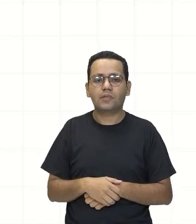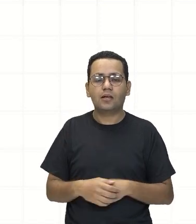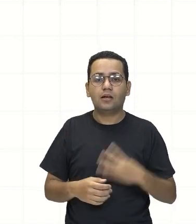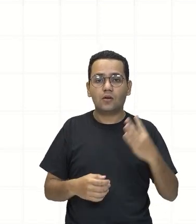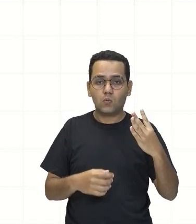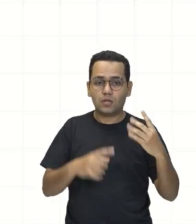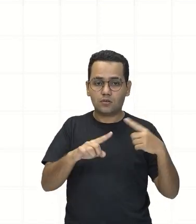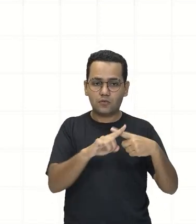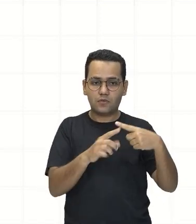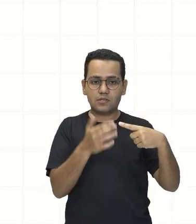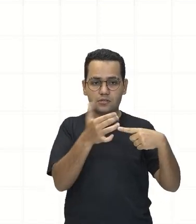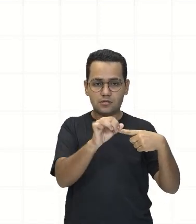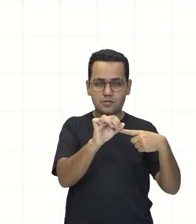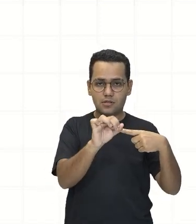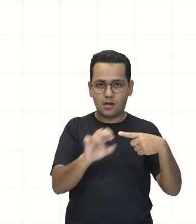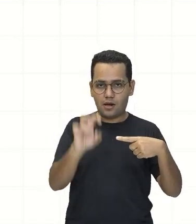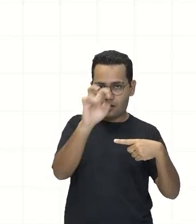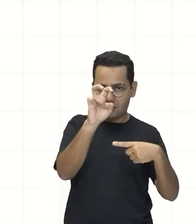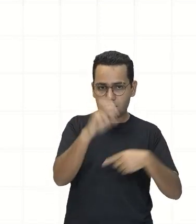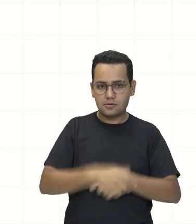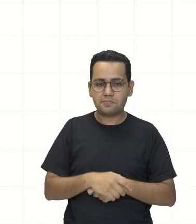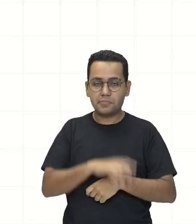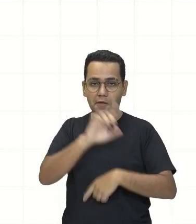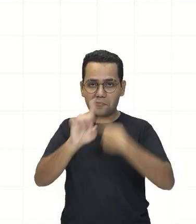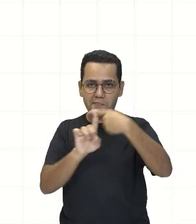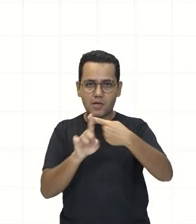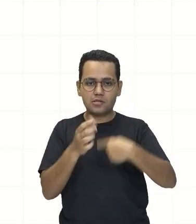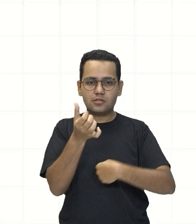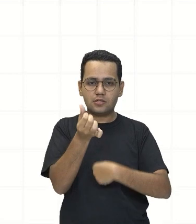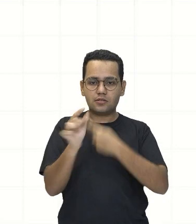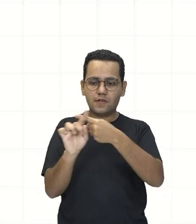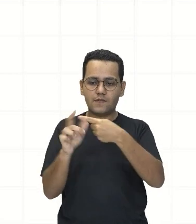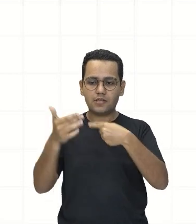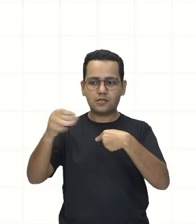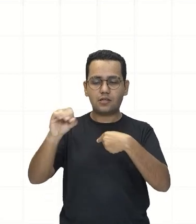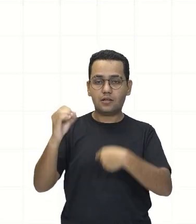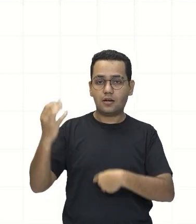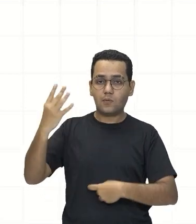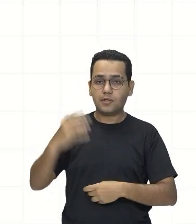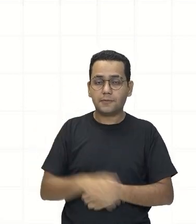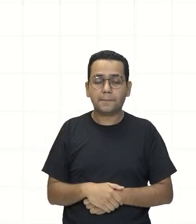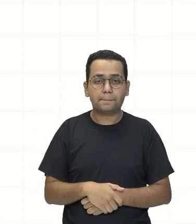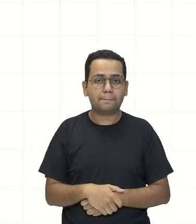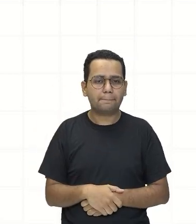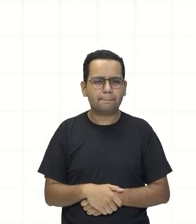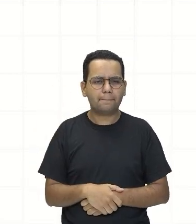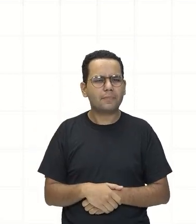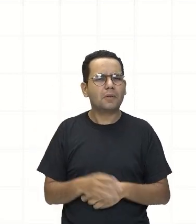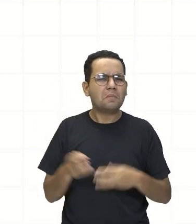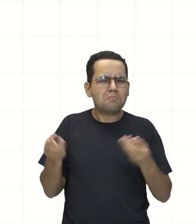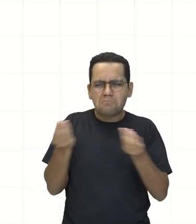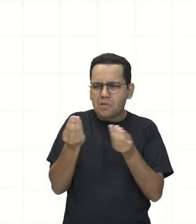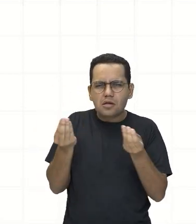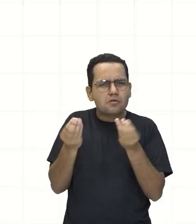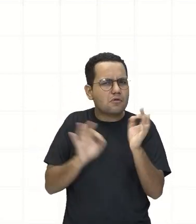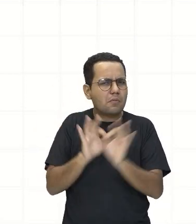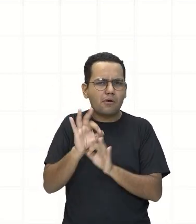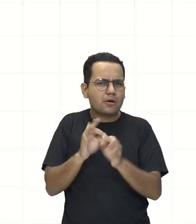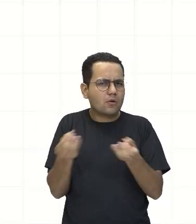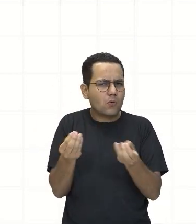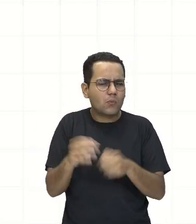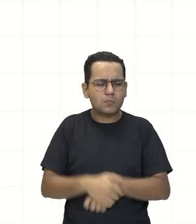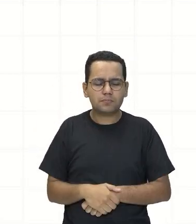5 Mais 6 vezes 10 elevado a 4 O eu tenho que observar aqui? Então,